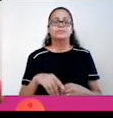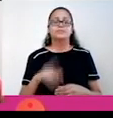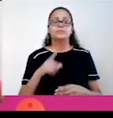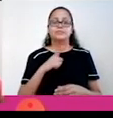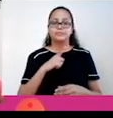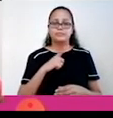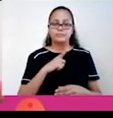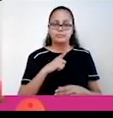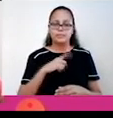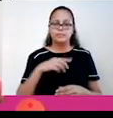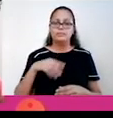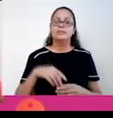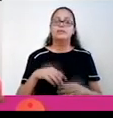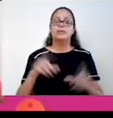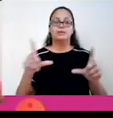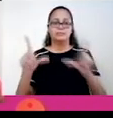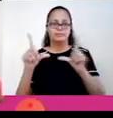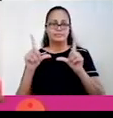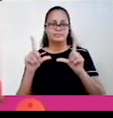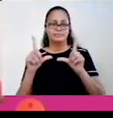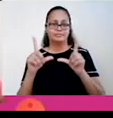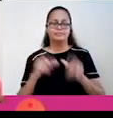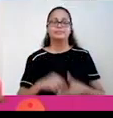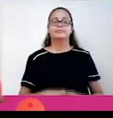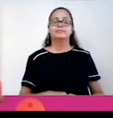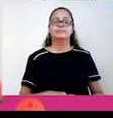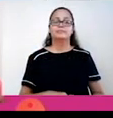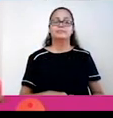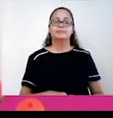temos aqui o Monte Sahama, na Bolívia.